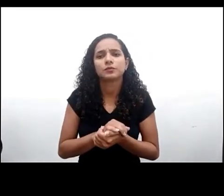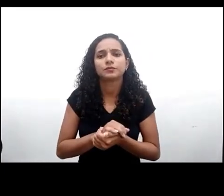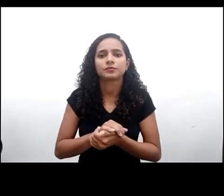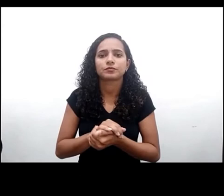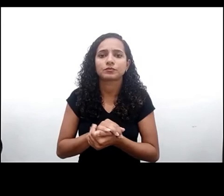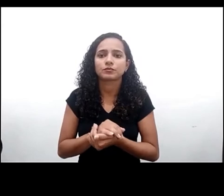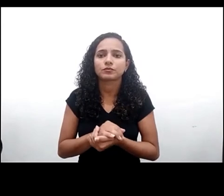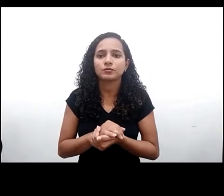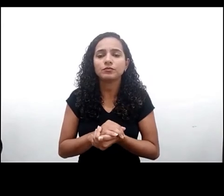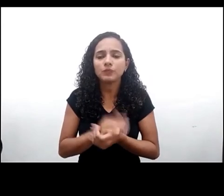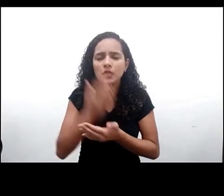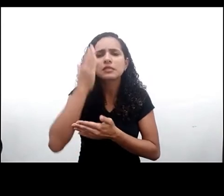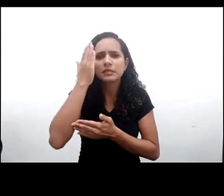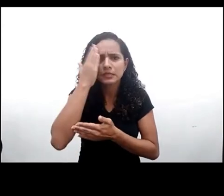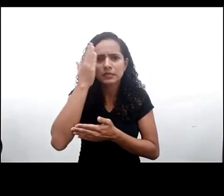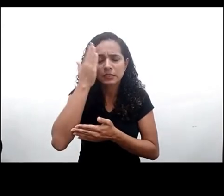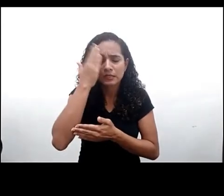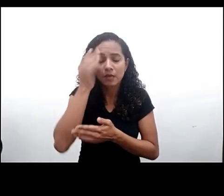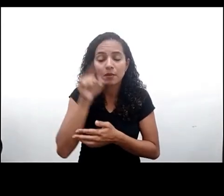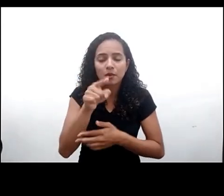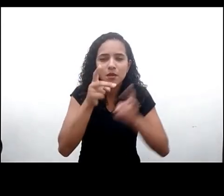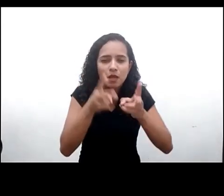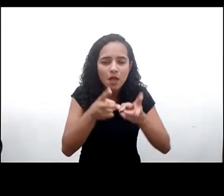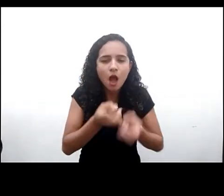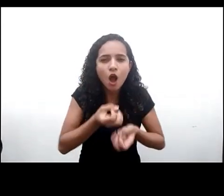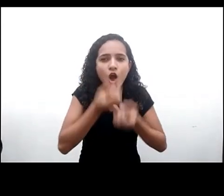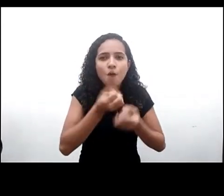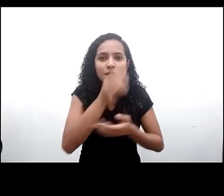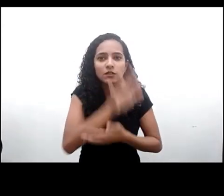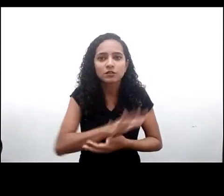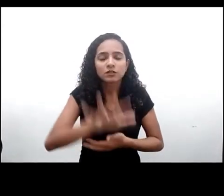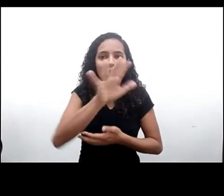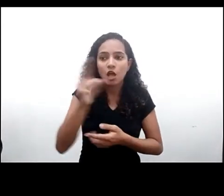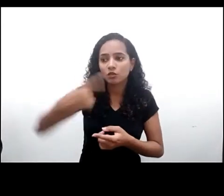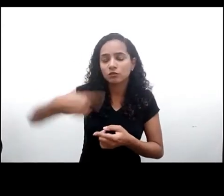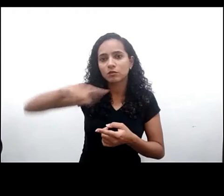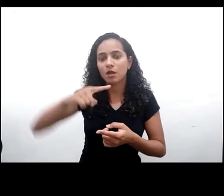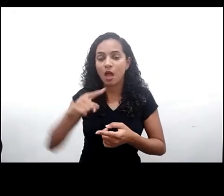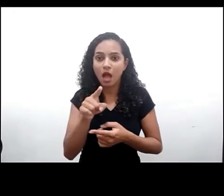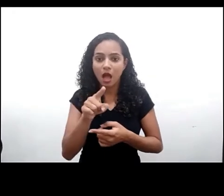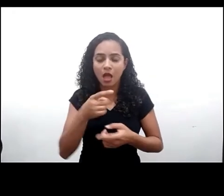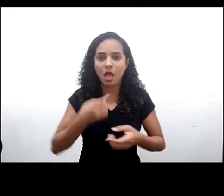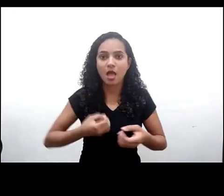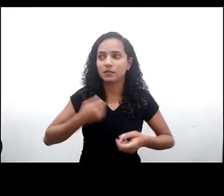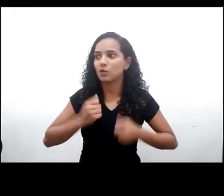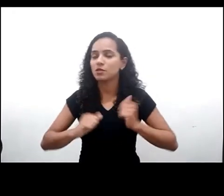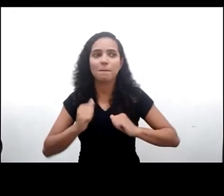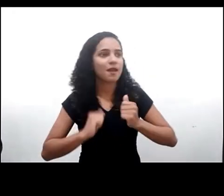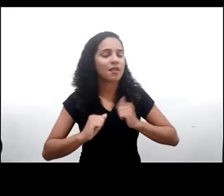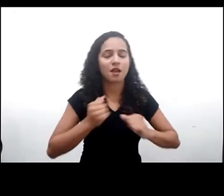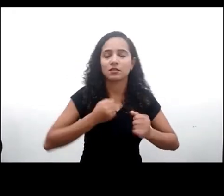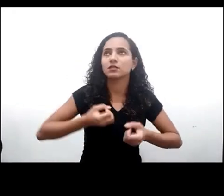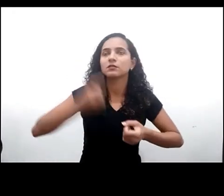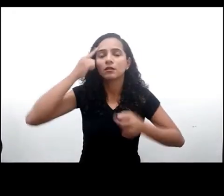sabemos que a observação geral gerou muitas expectativas. A Isabela falou disso na sua intervenção